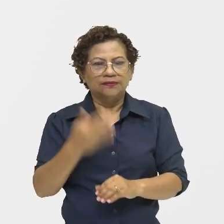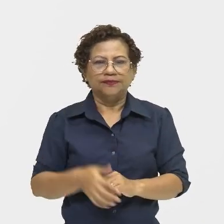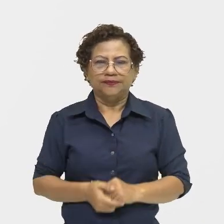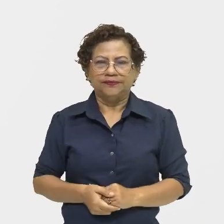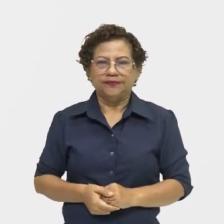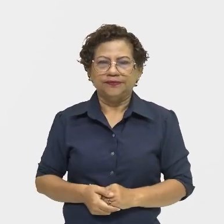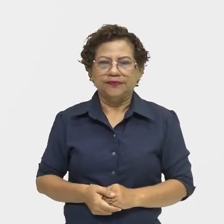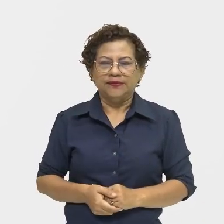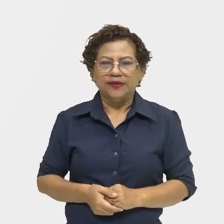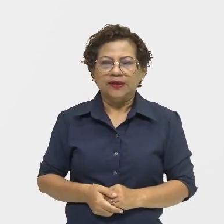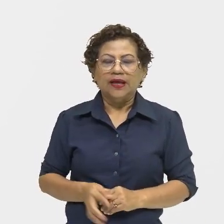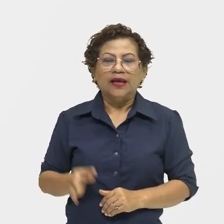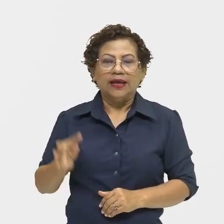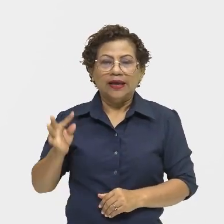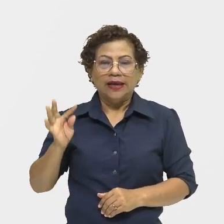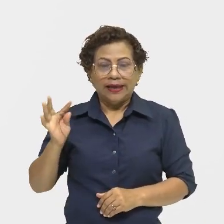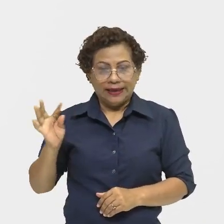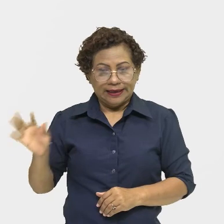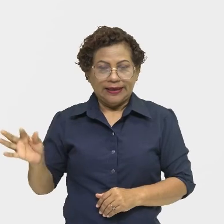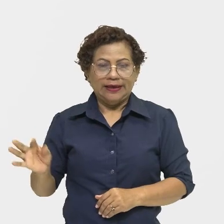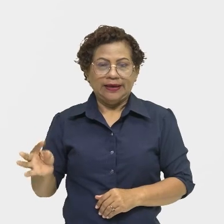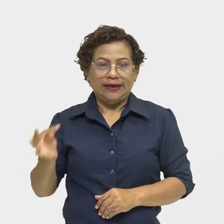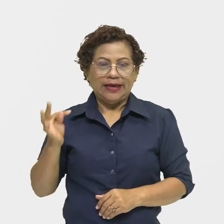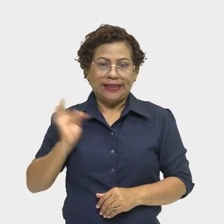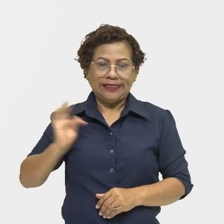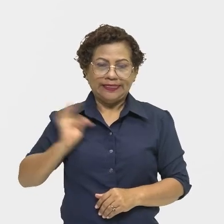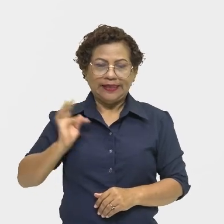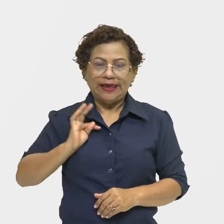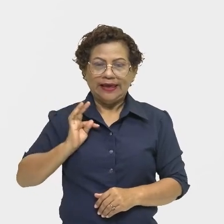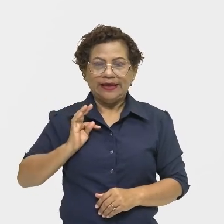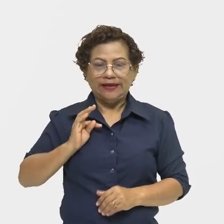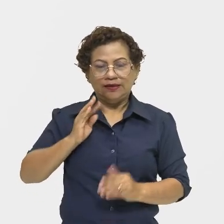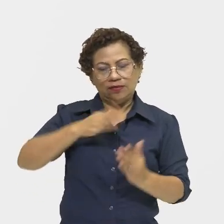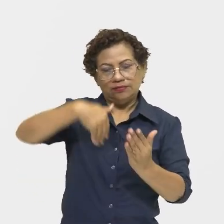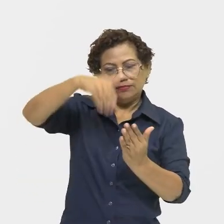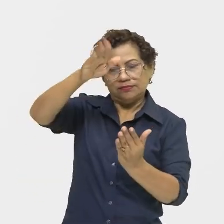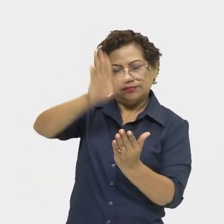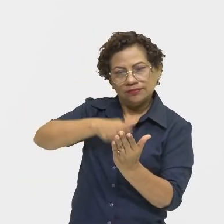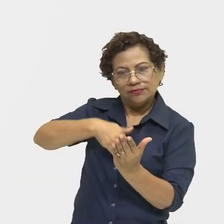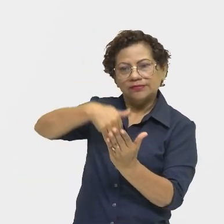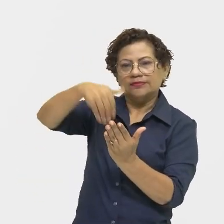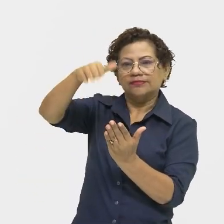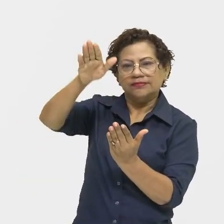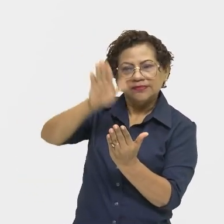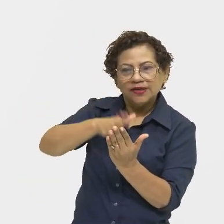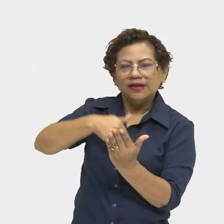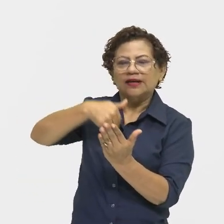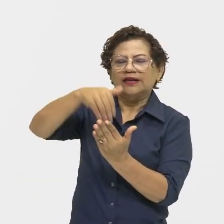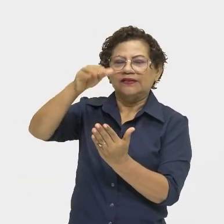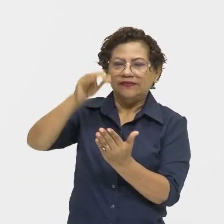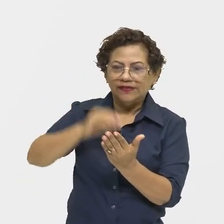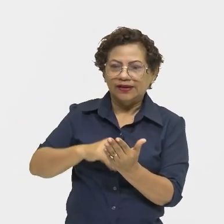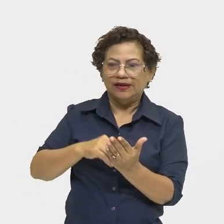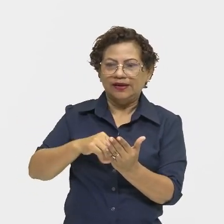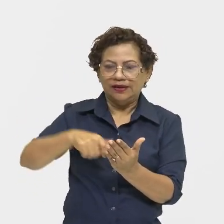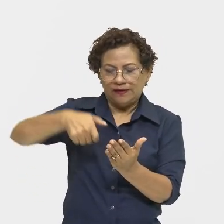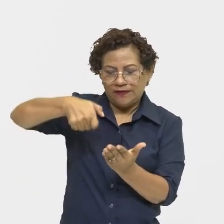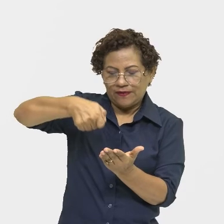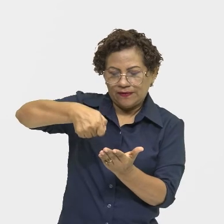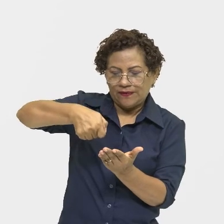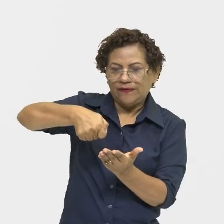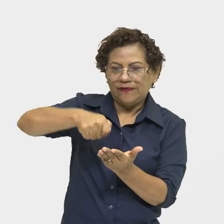Técnica violenta, o pincel ou espátula, vai e vem, fazendo e refazendo, empastando ou provocando